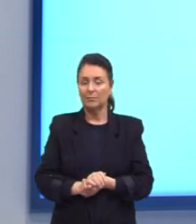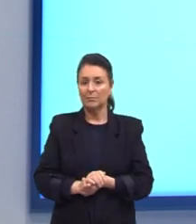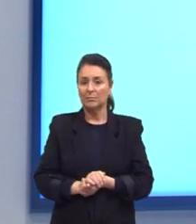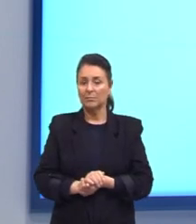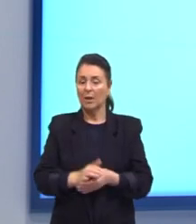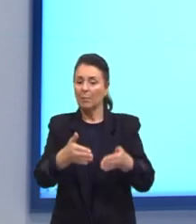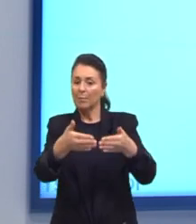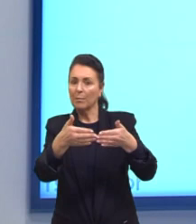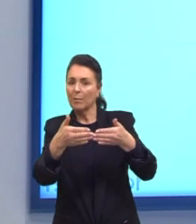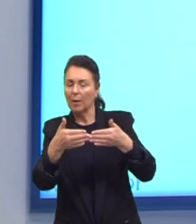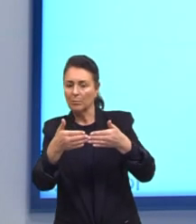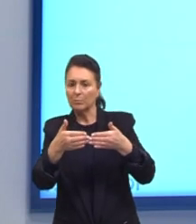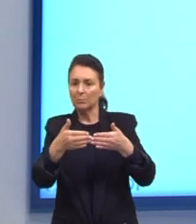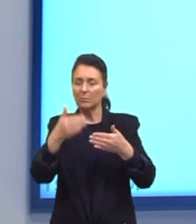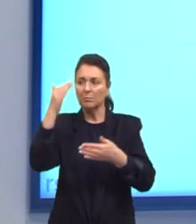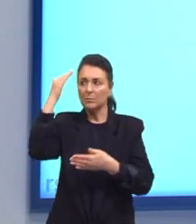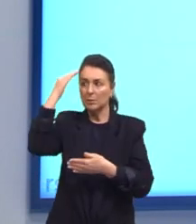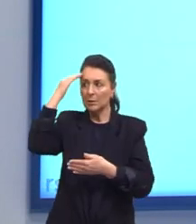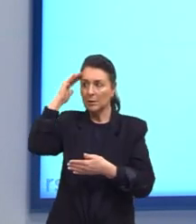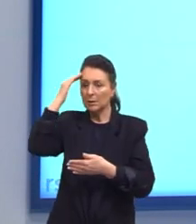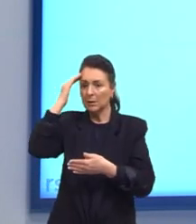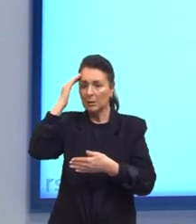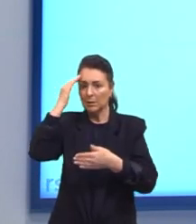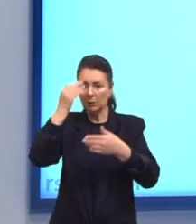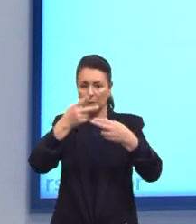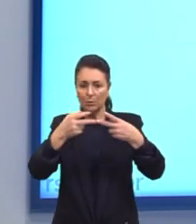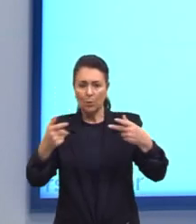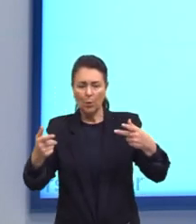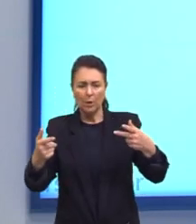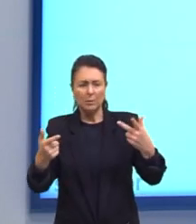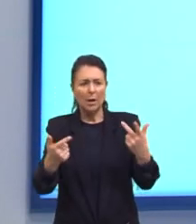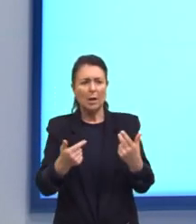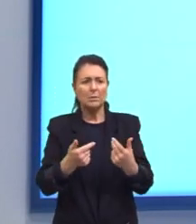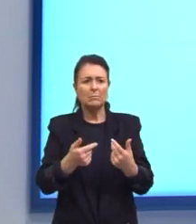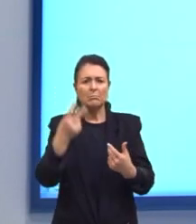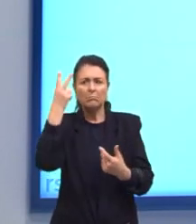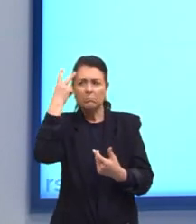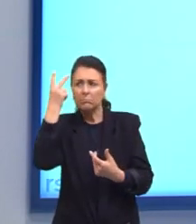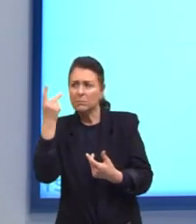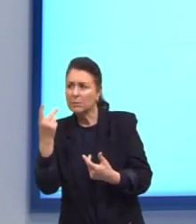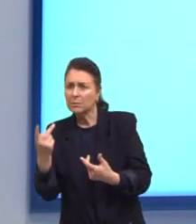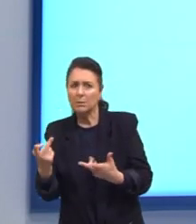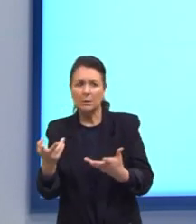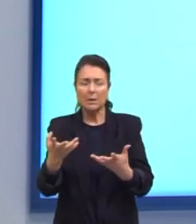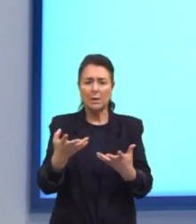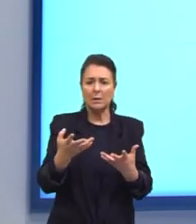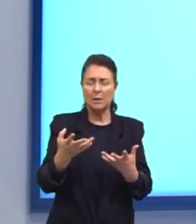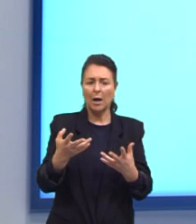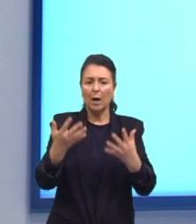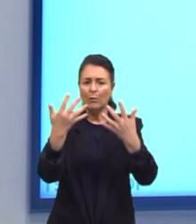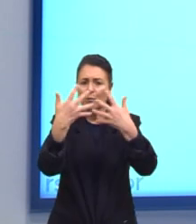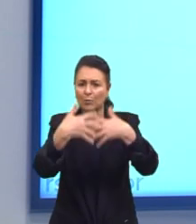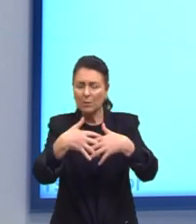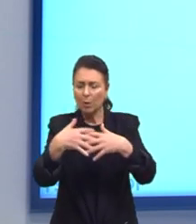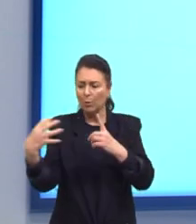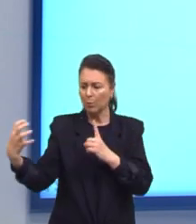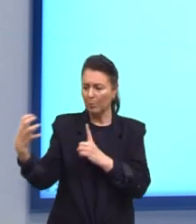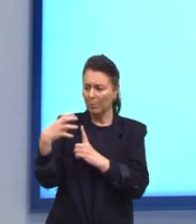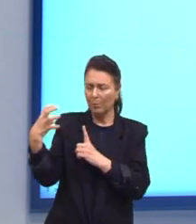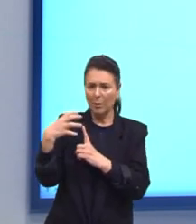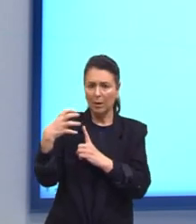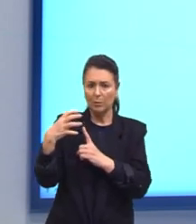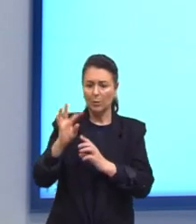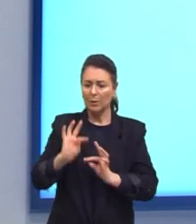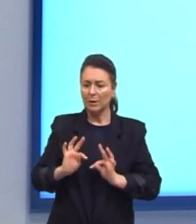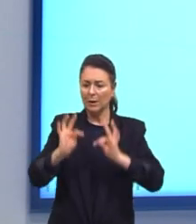pede Entender os princípios A natureza A função E o impacto Das tecnologias Da comunicação E